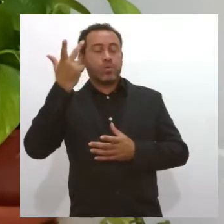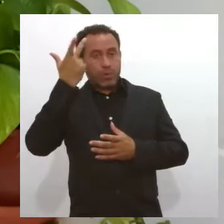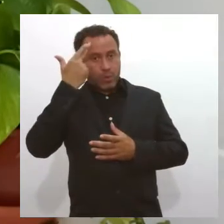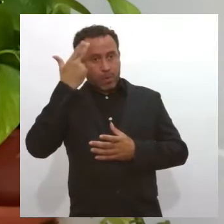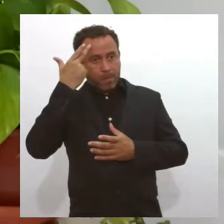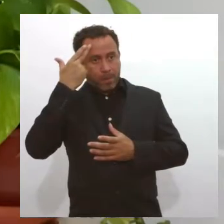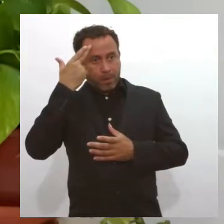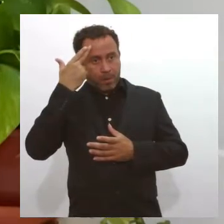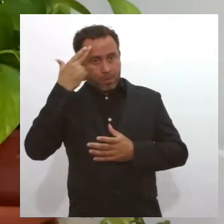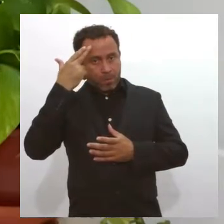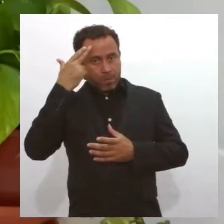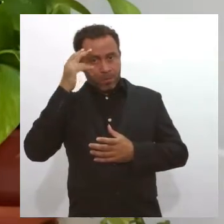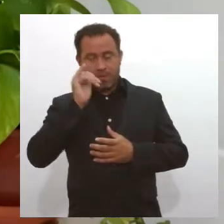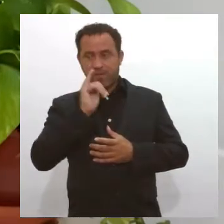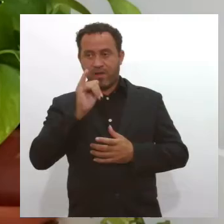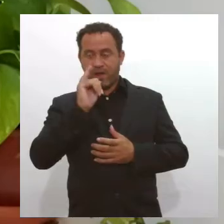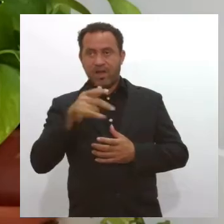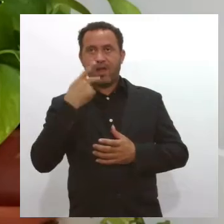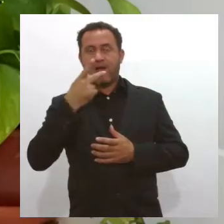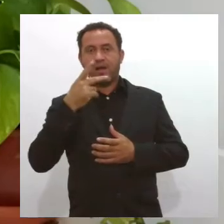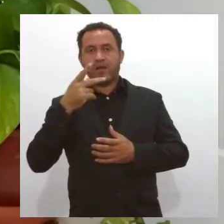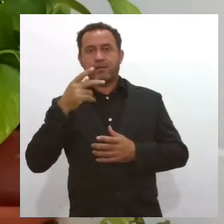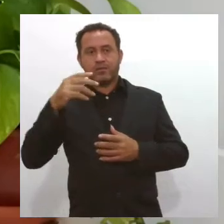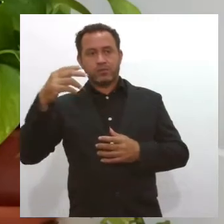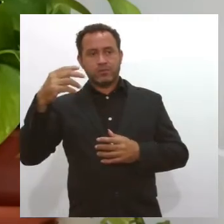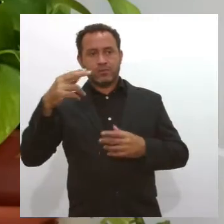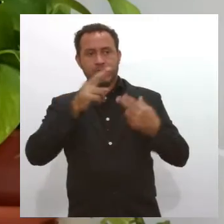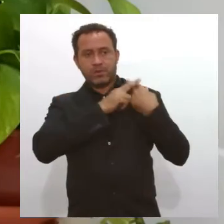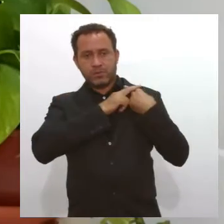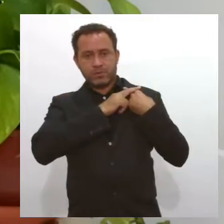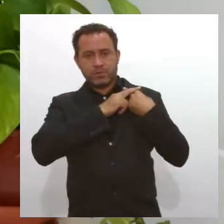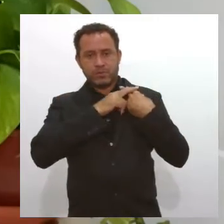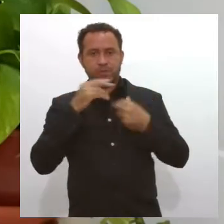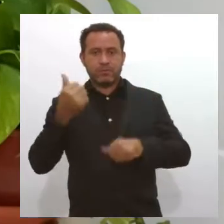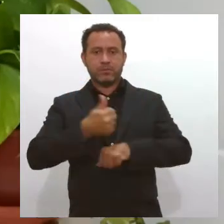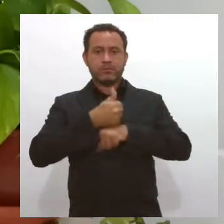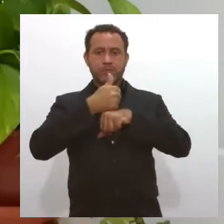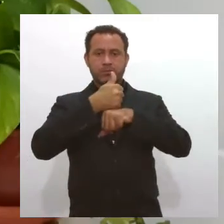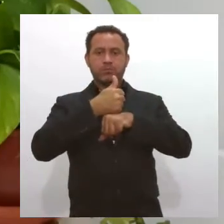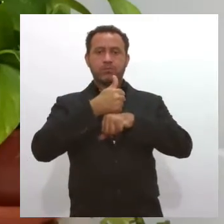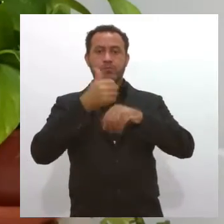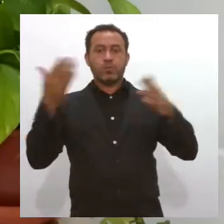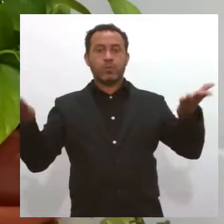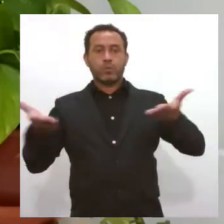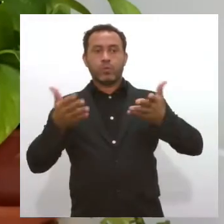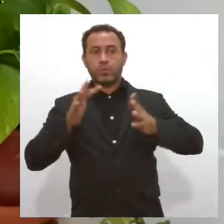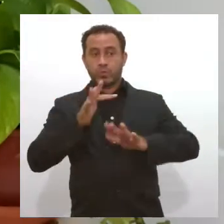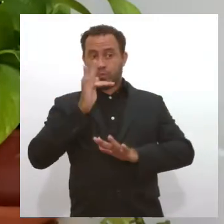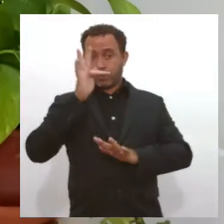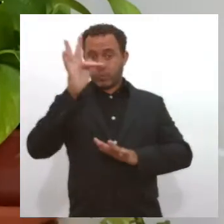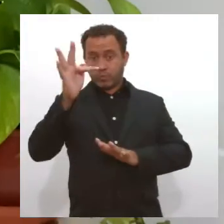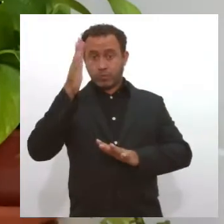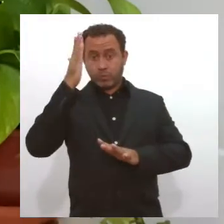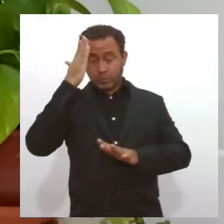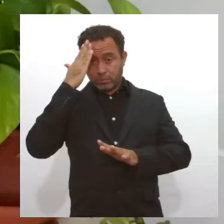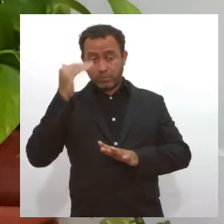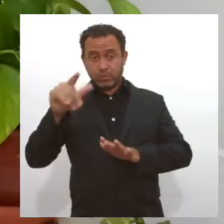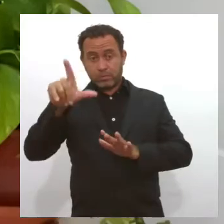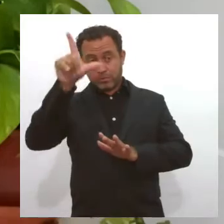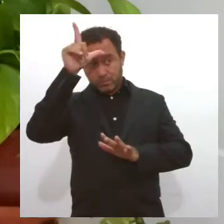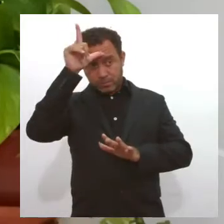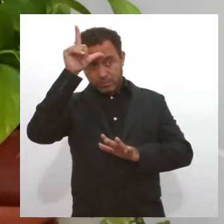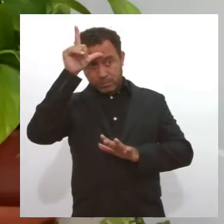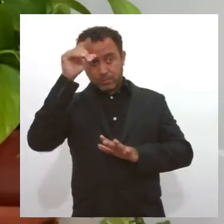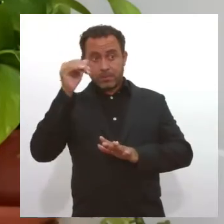ouvirmos sobre a competência essencial de profissionais de hoje e do futuro em saber liderar pessoas.